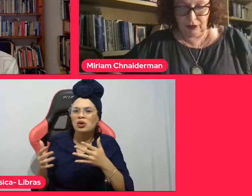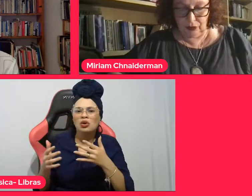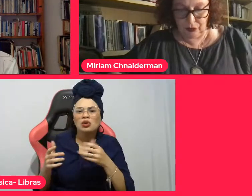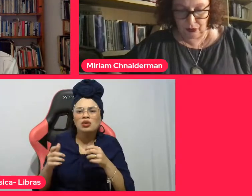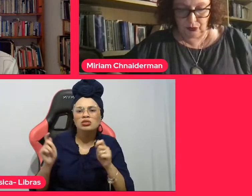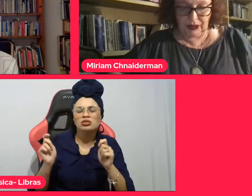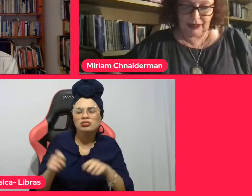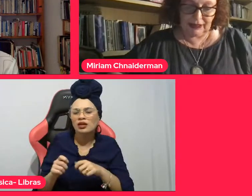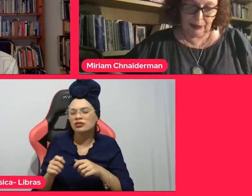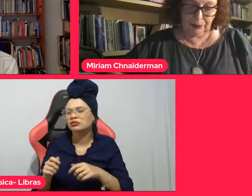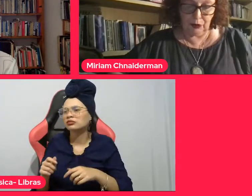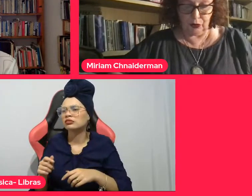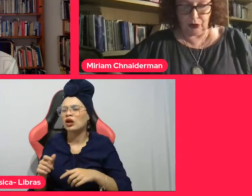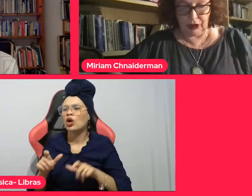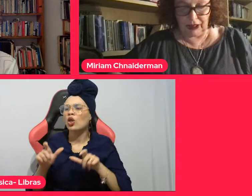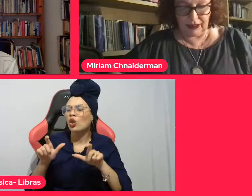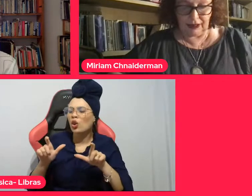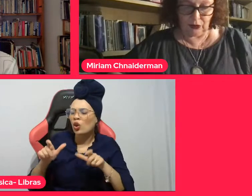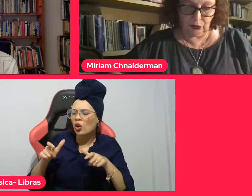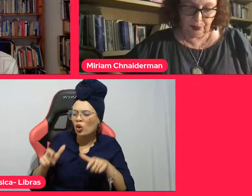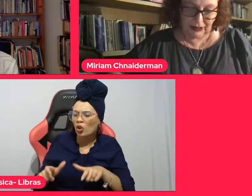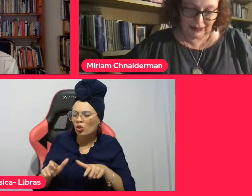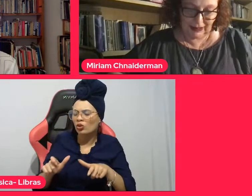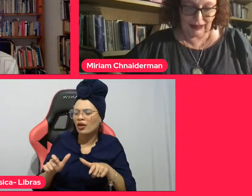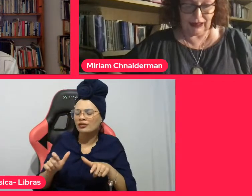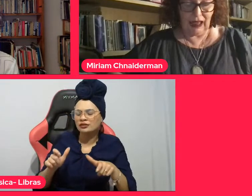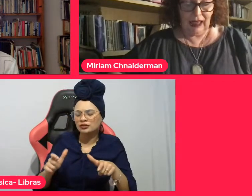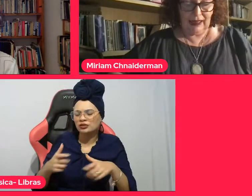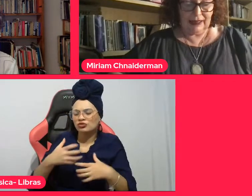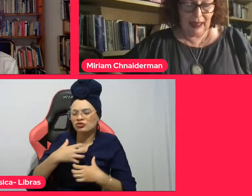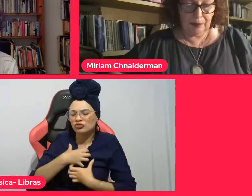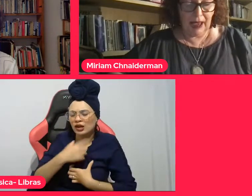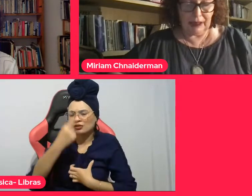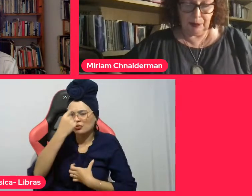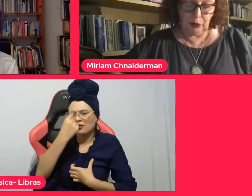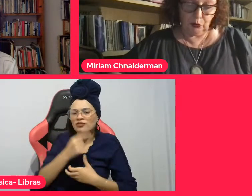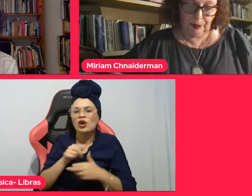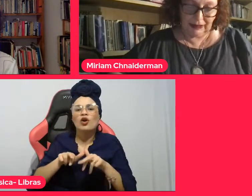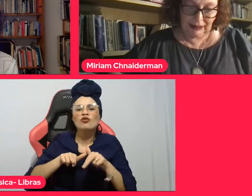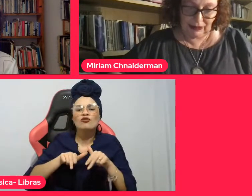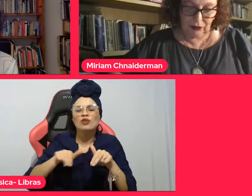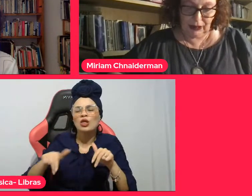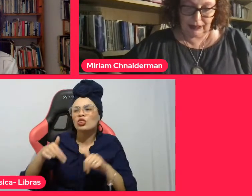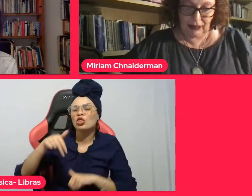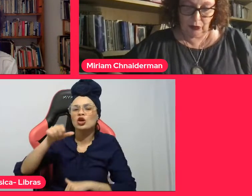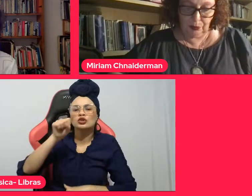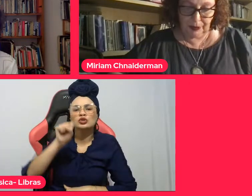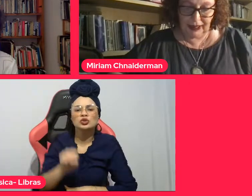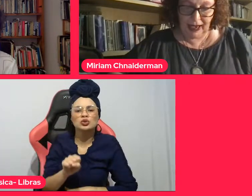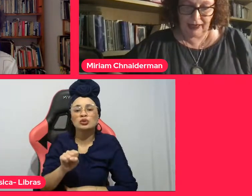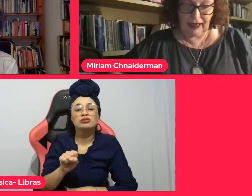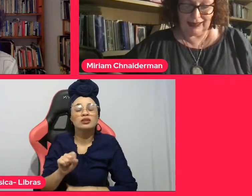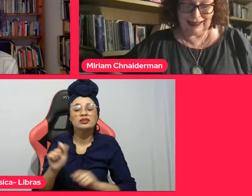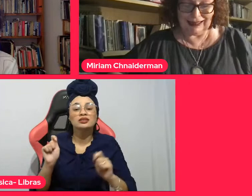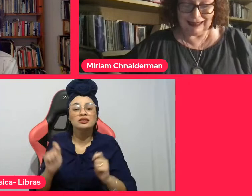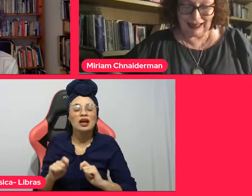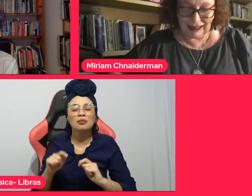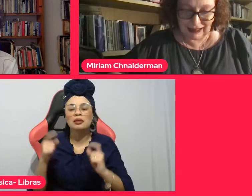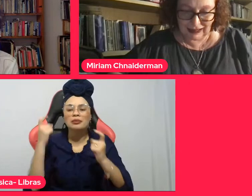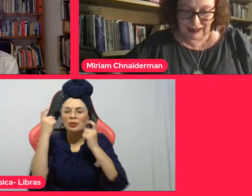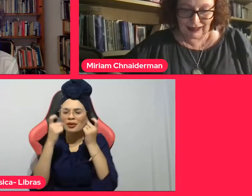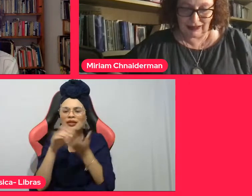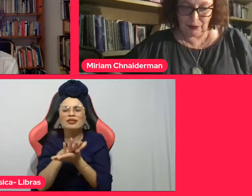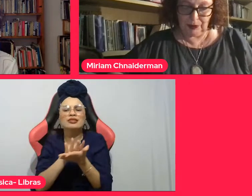norte e do sul, egípcios, yanques cubistas, sem mais preocupação que a de acompanhar as